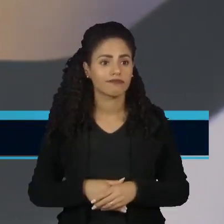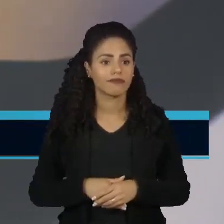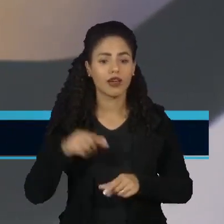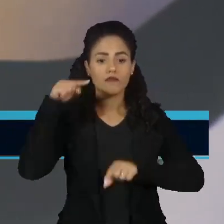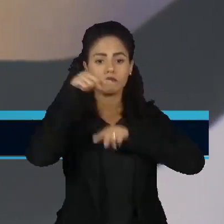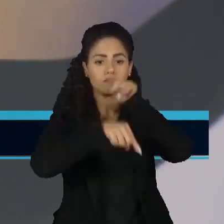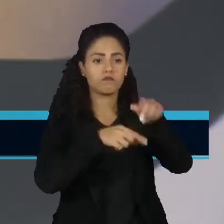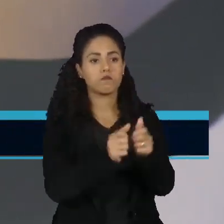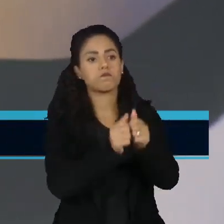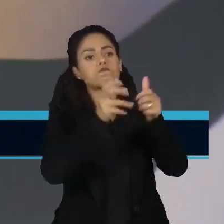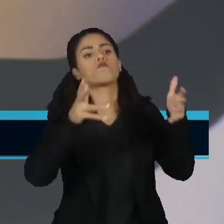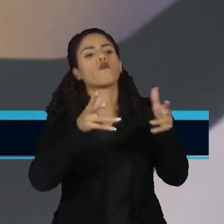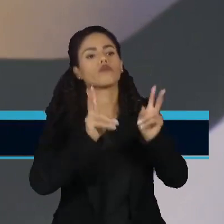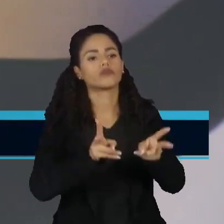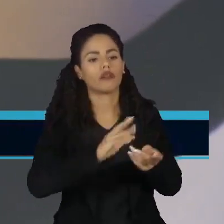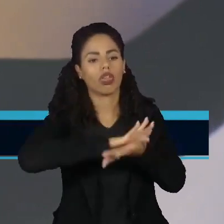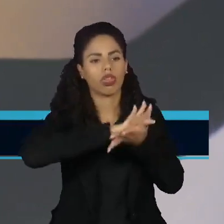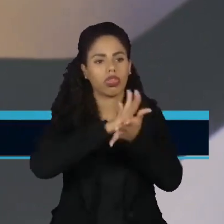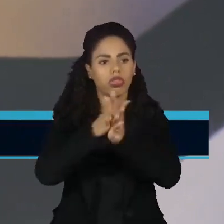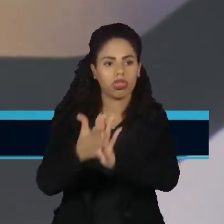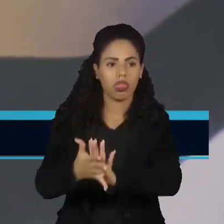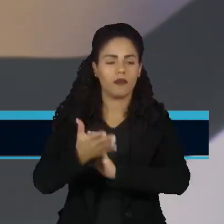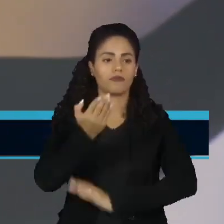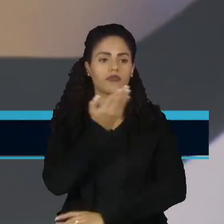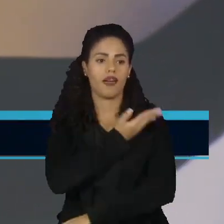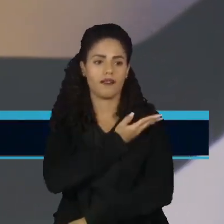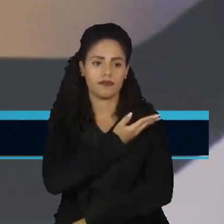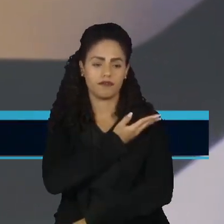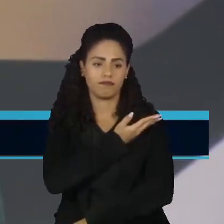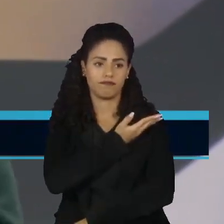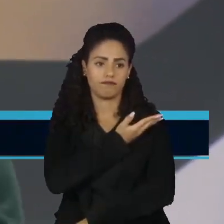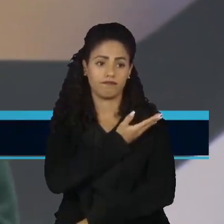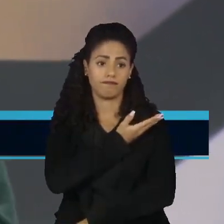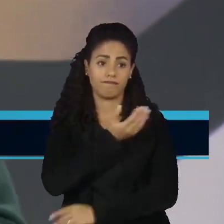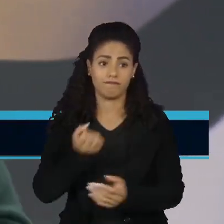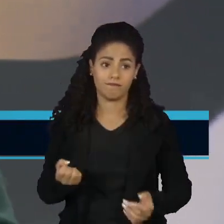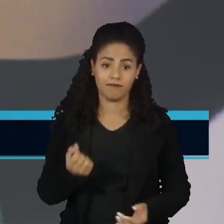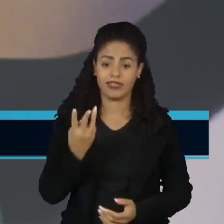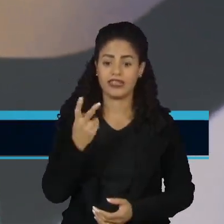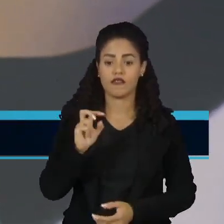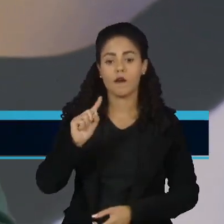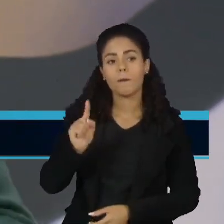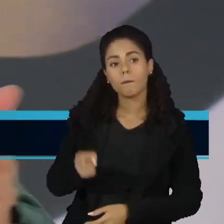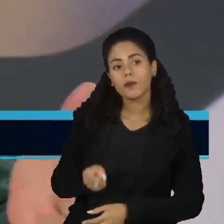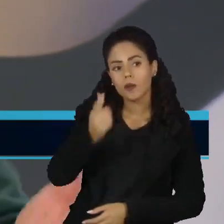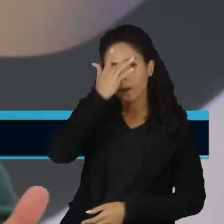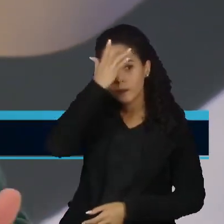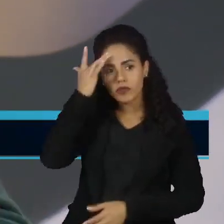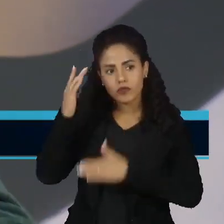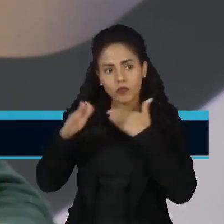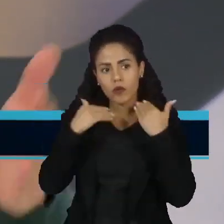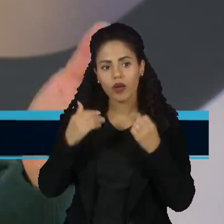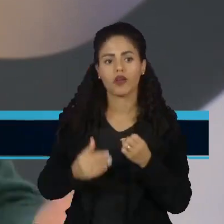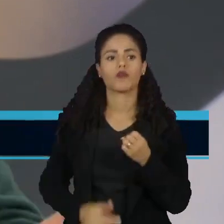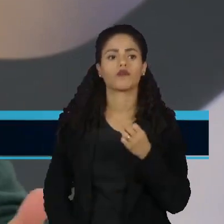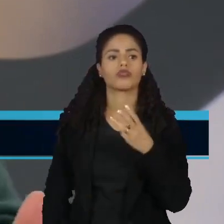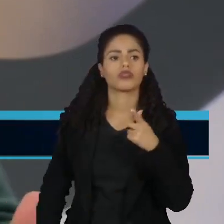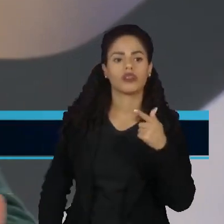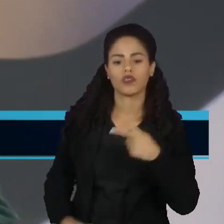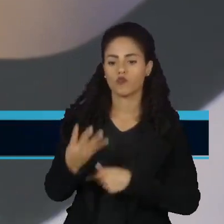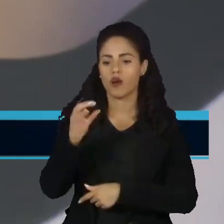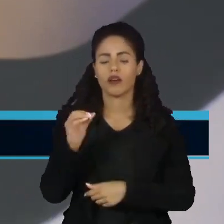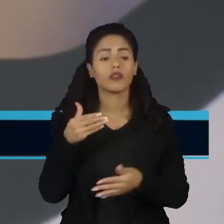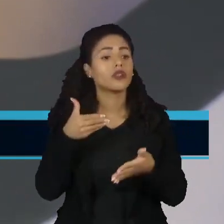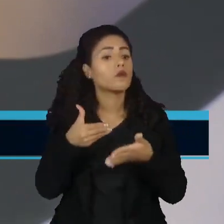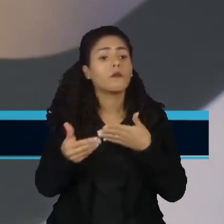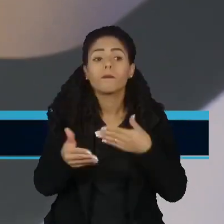bombardeios, com essa devastação da faixa de Gaza? São mais de 35 mil mortos, são 37, são 40, são 30, não